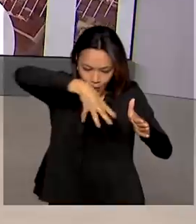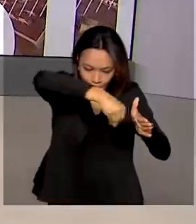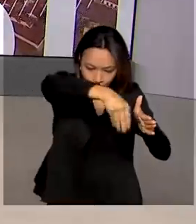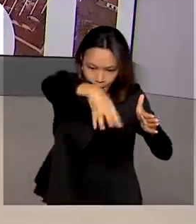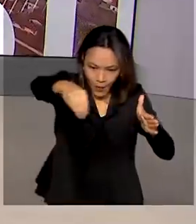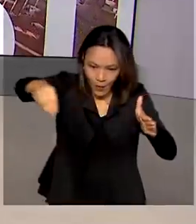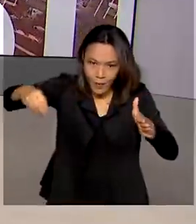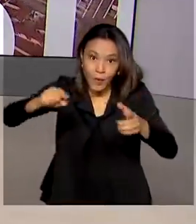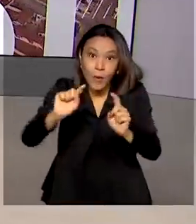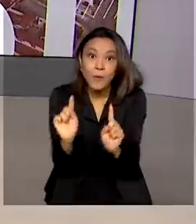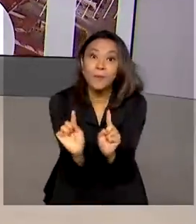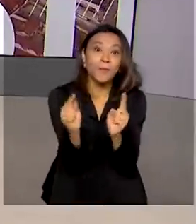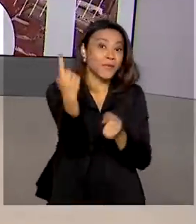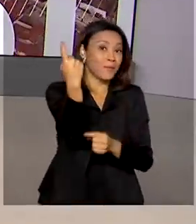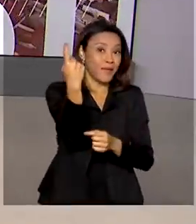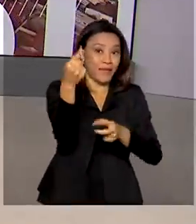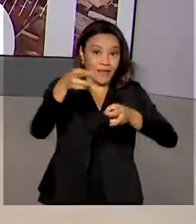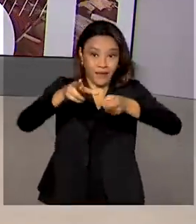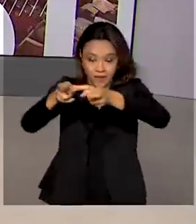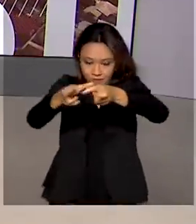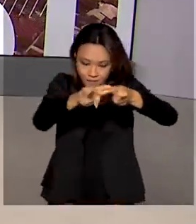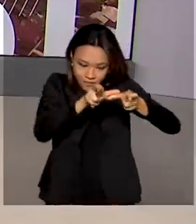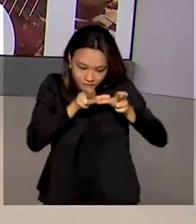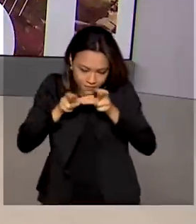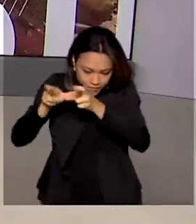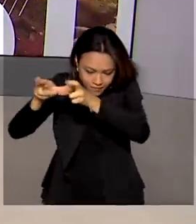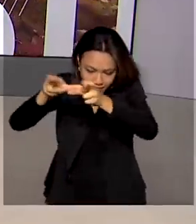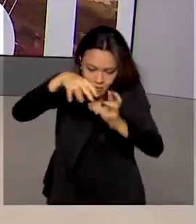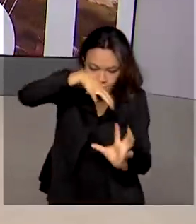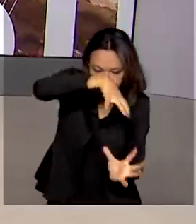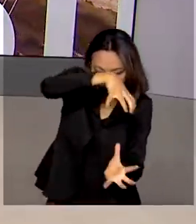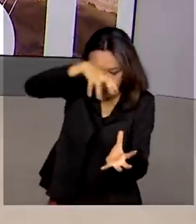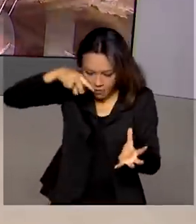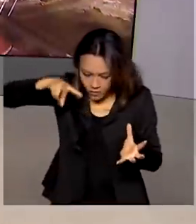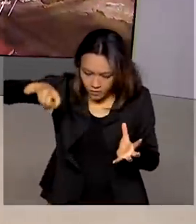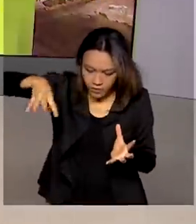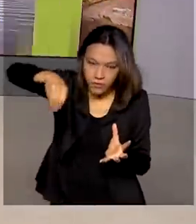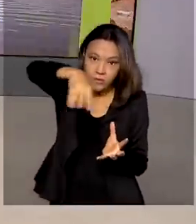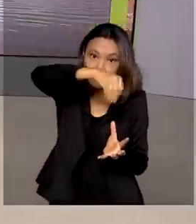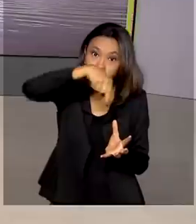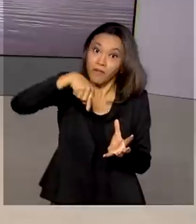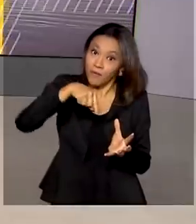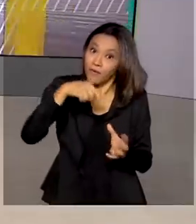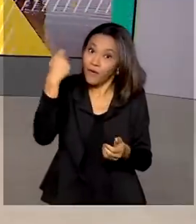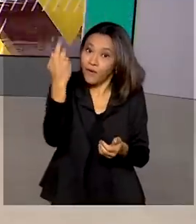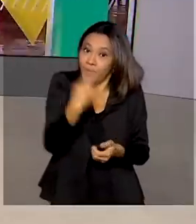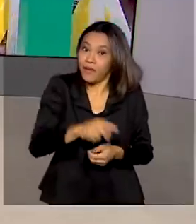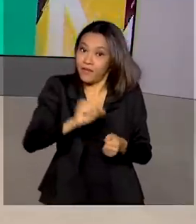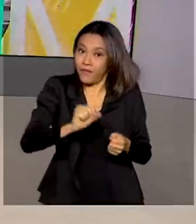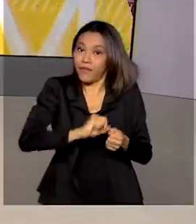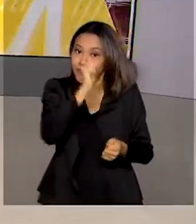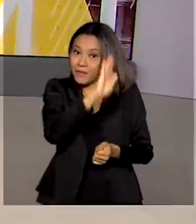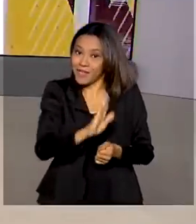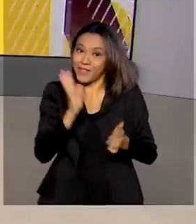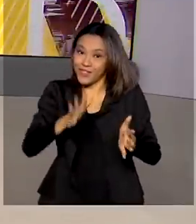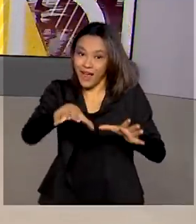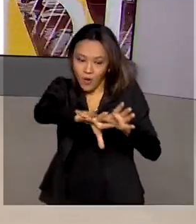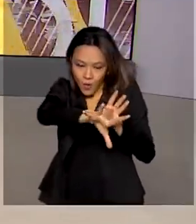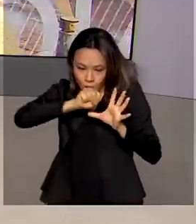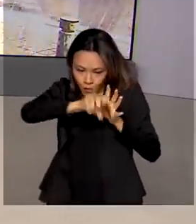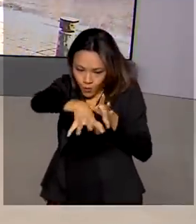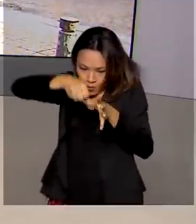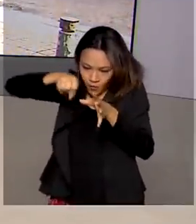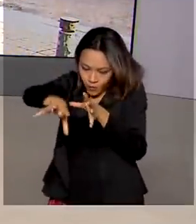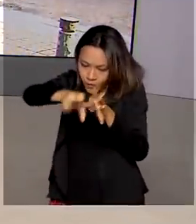1, o primeiro satélite de observação da Terra projetado e construído aqui no Brasil, já começaram a chegar. O